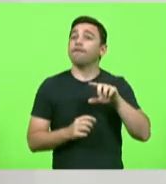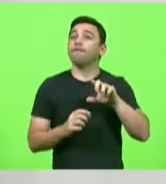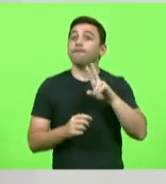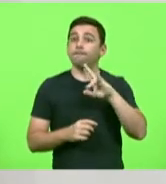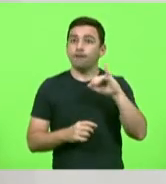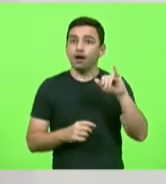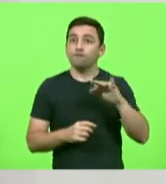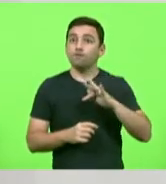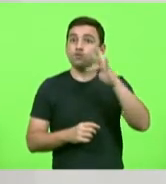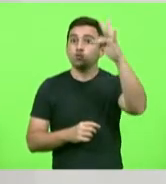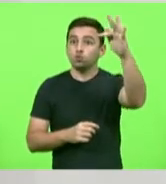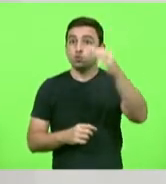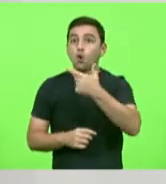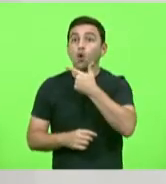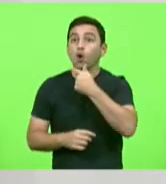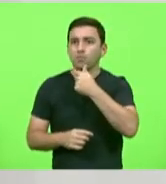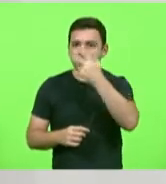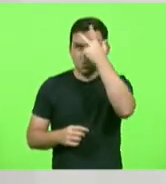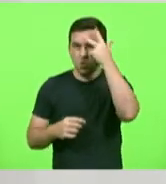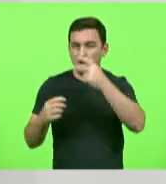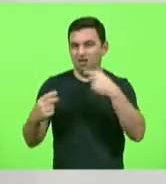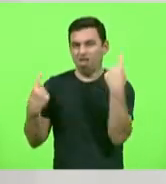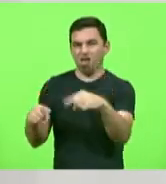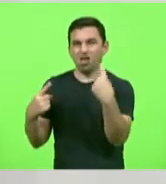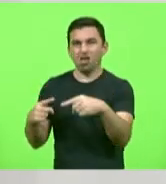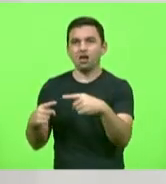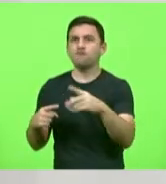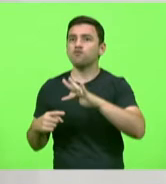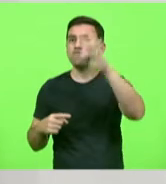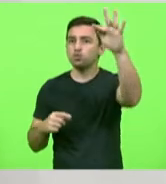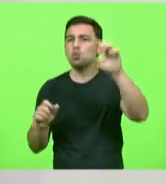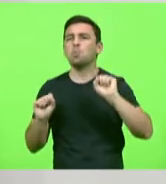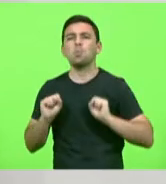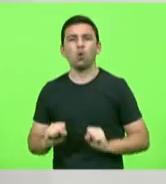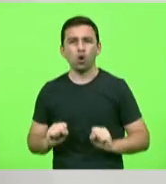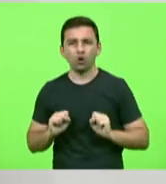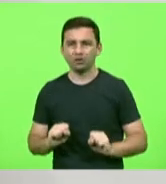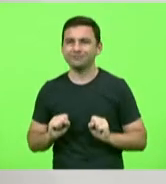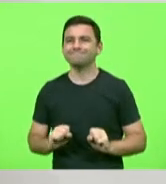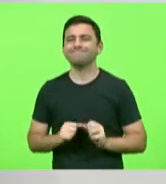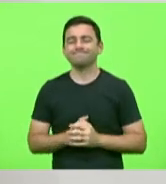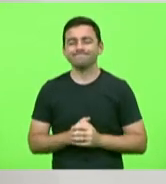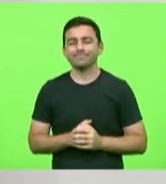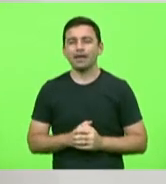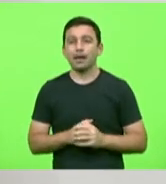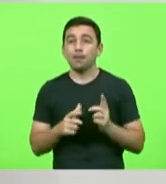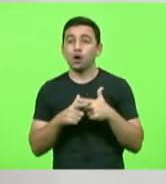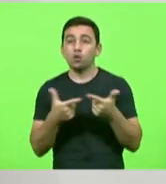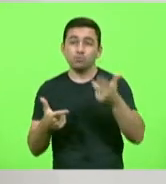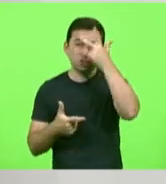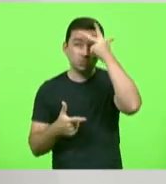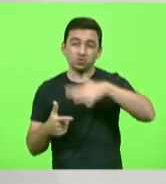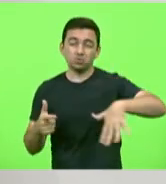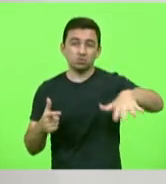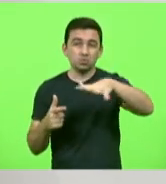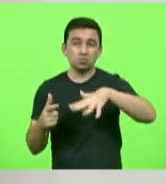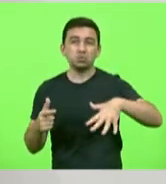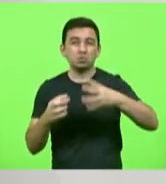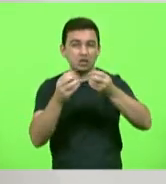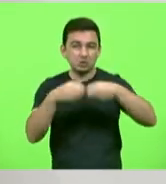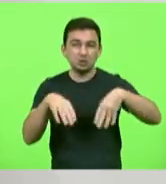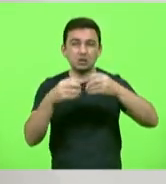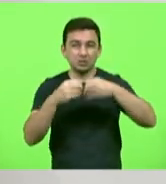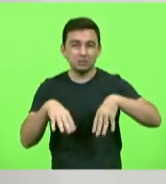maltratar um ser humano é muito grande e dentro dessa escala o maior número de pessoas que são prejudicadas por essa